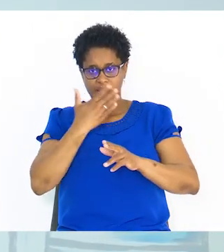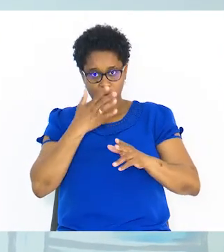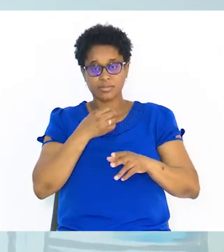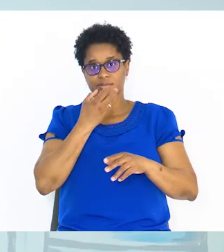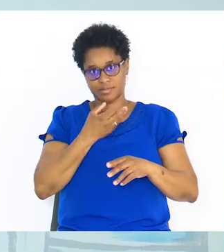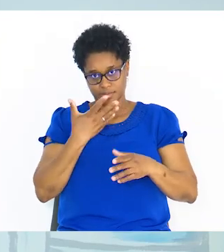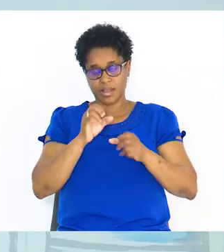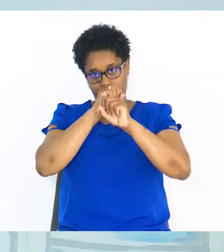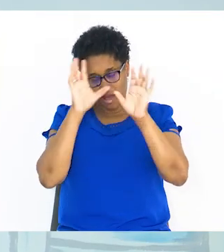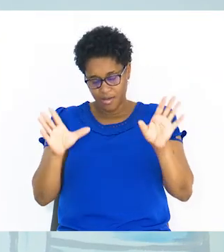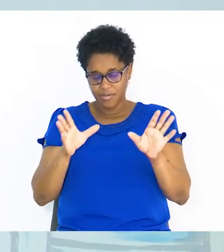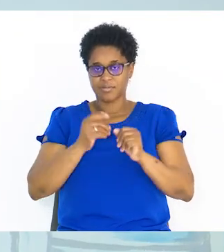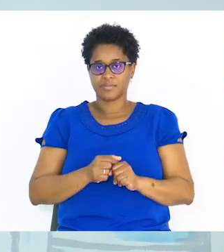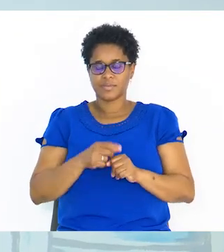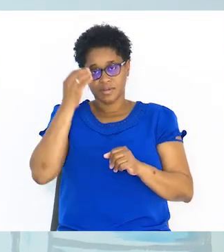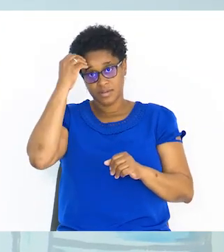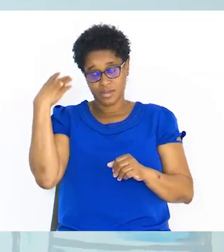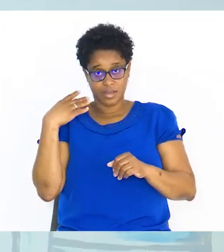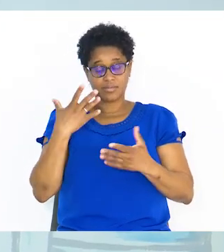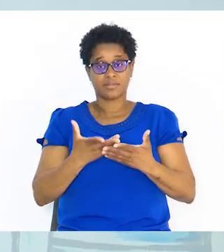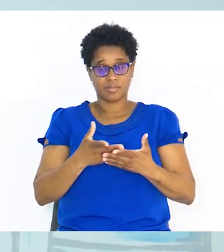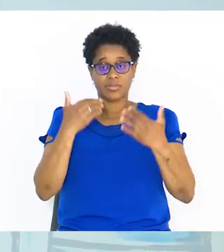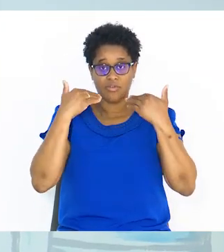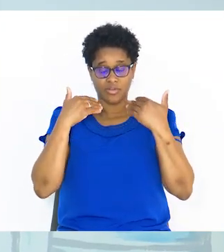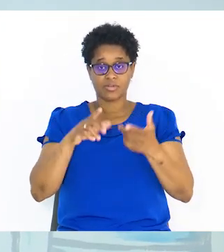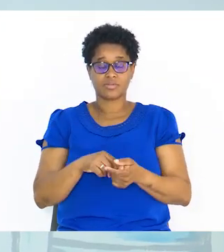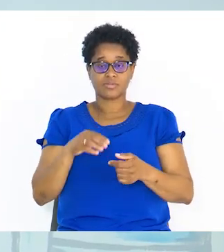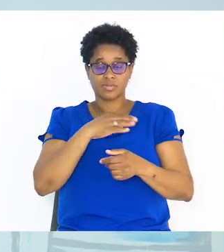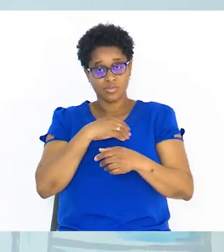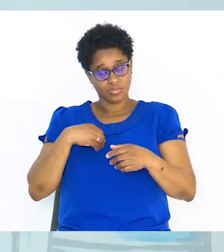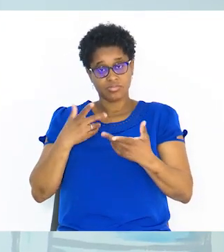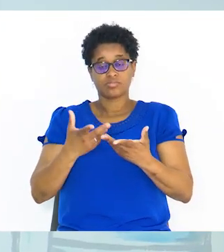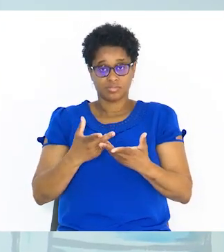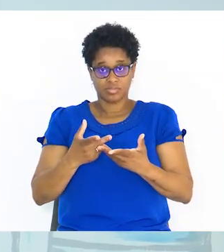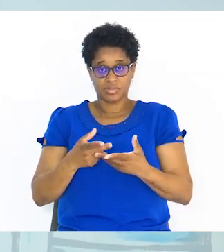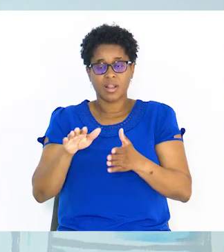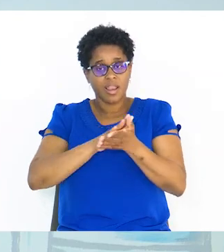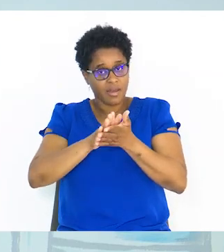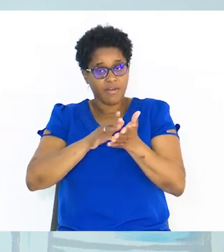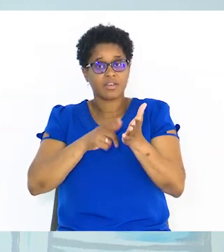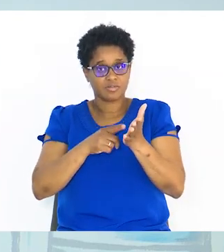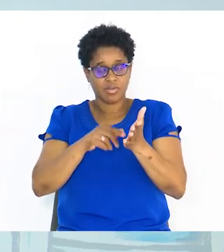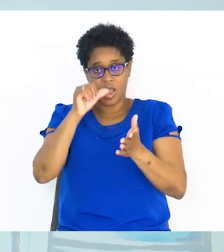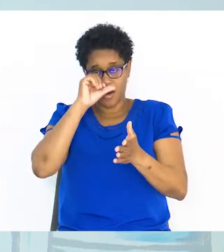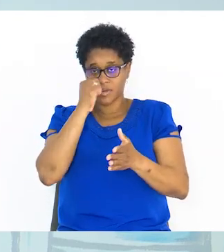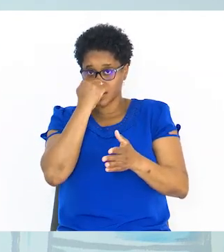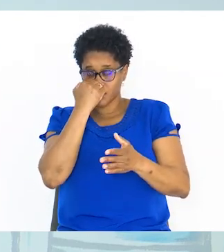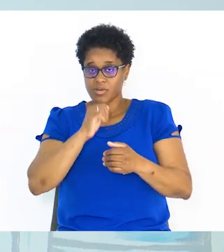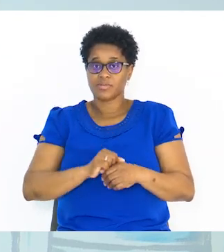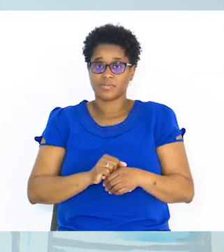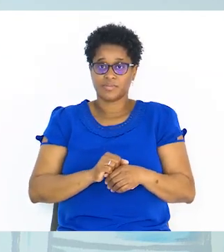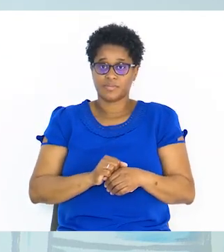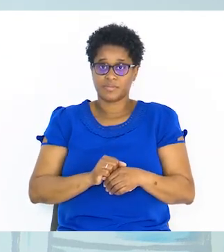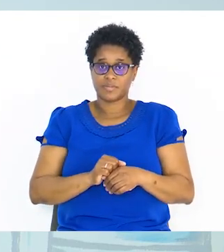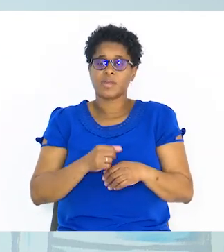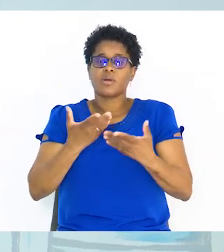esclarecedora. Não se esqueçam das recomendações dos agentes sanitários. Lavar as mãos com água e